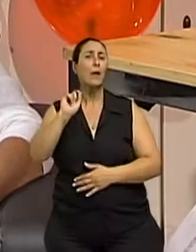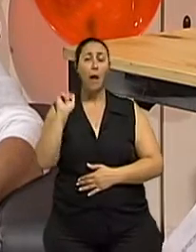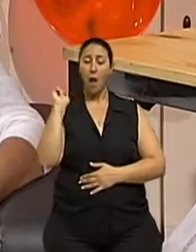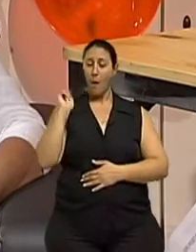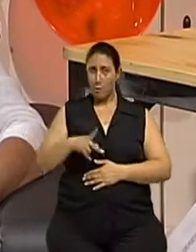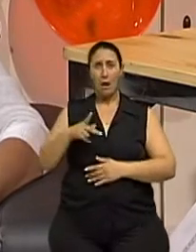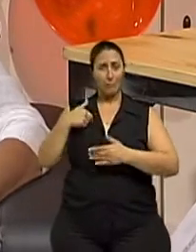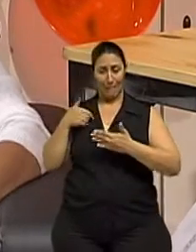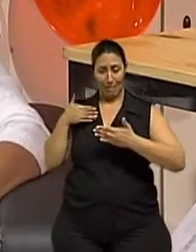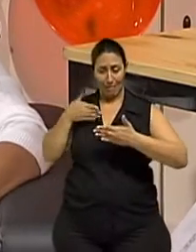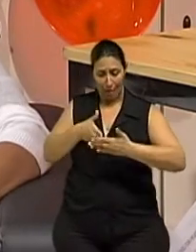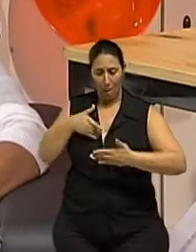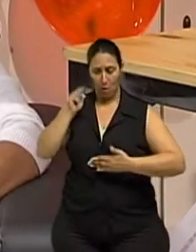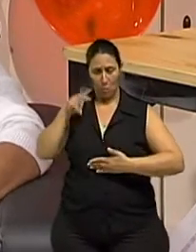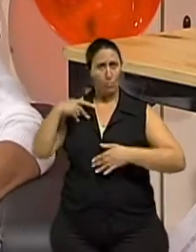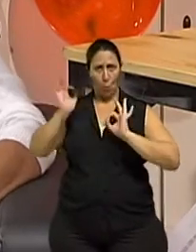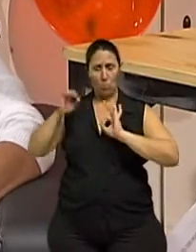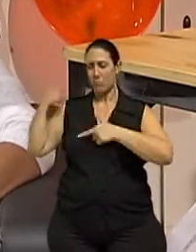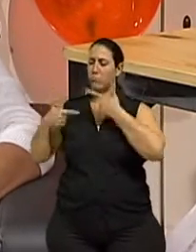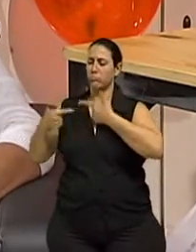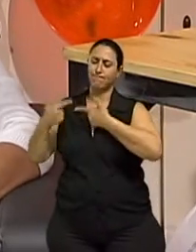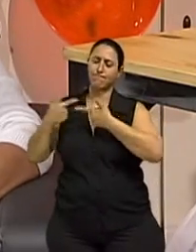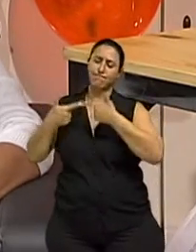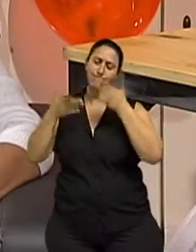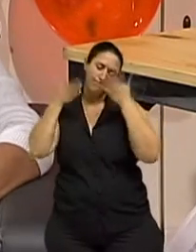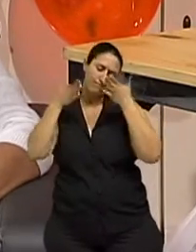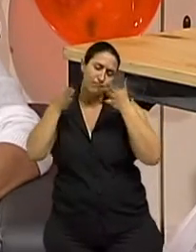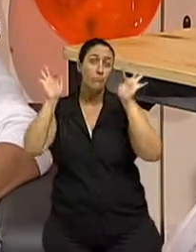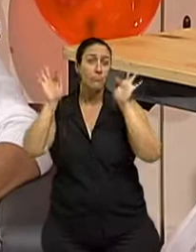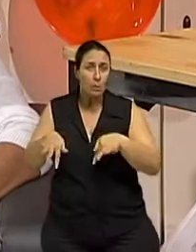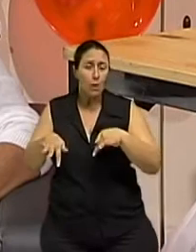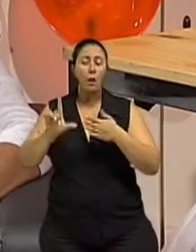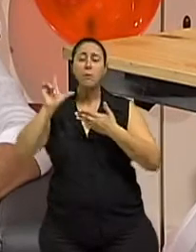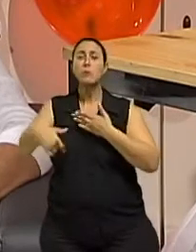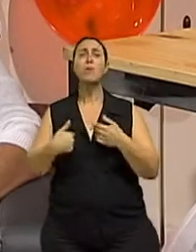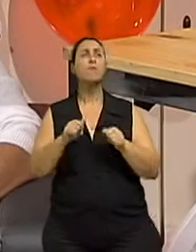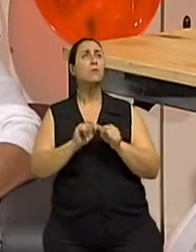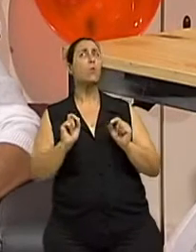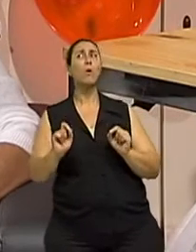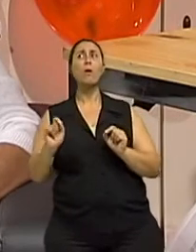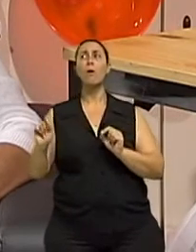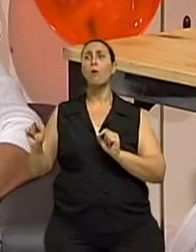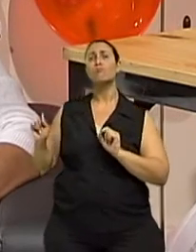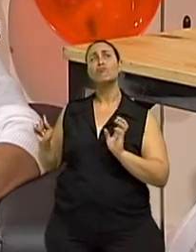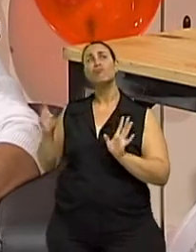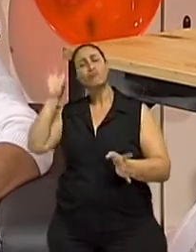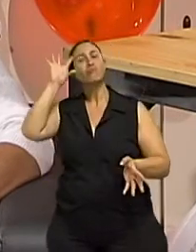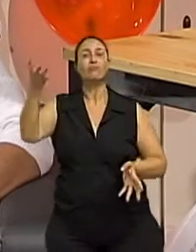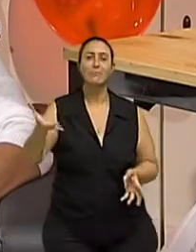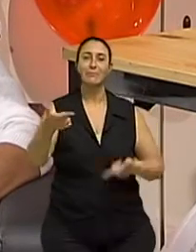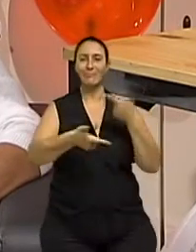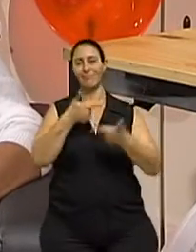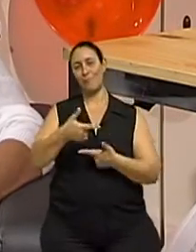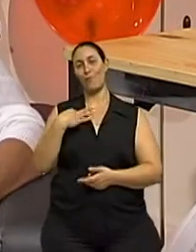isto, abre-se essa perspectiva do trabalho voluntário. Felizmente, nós reconhecemos que